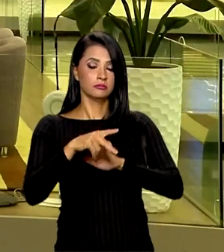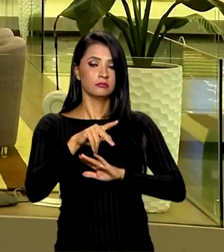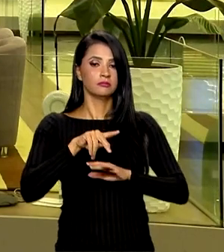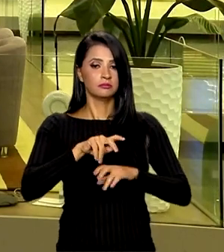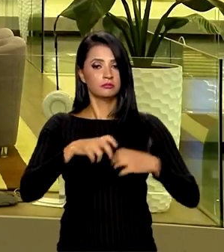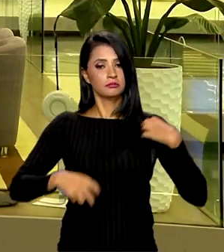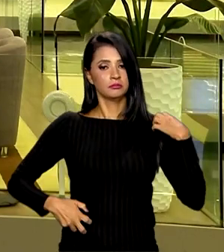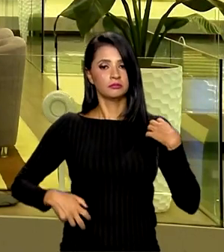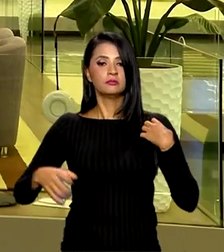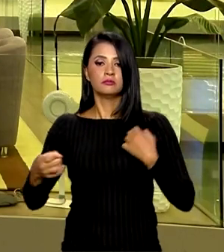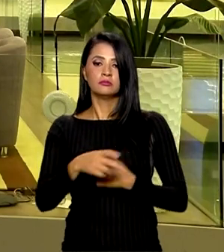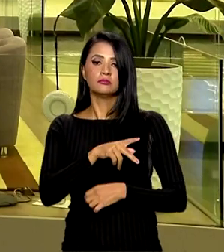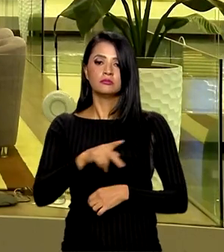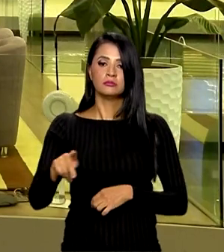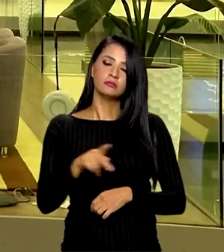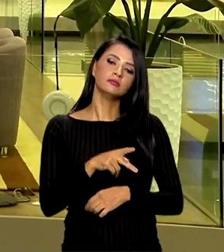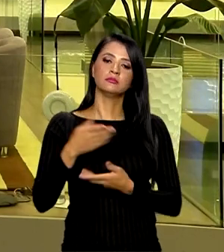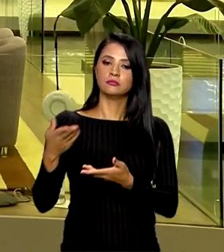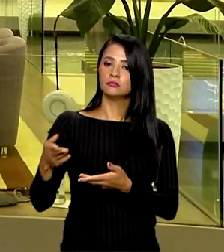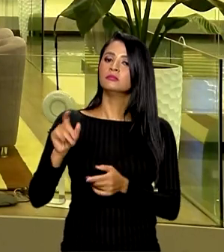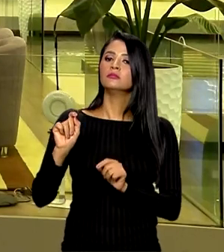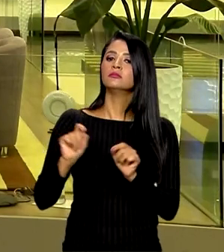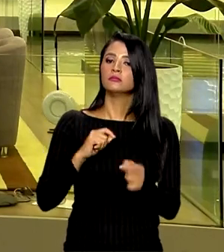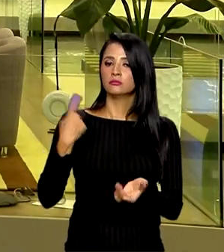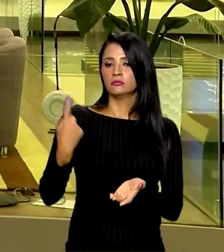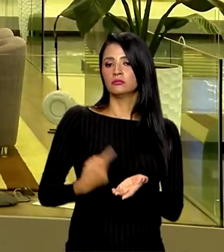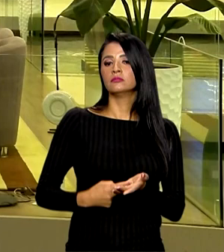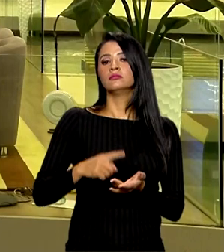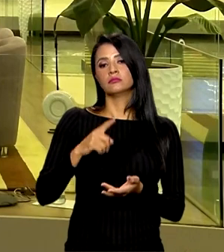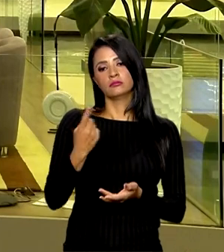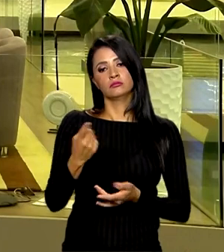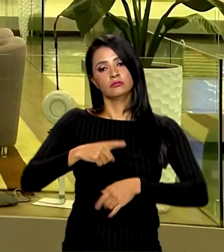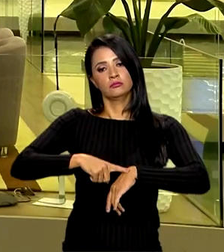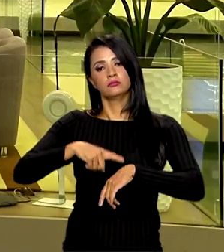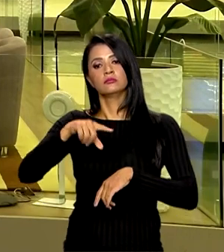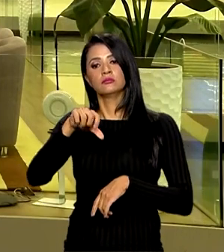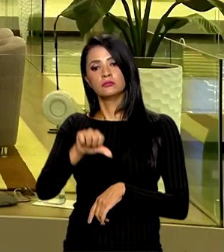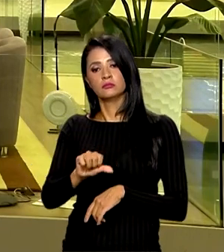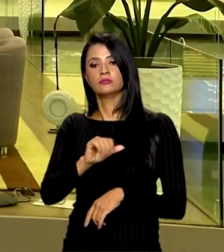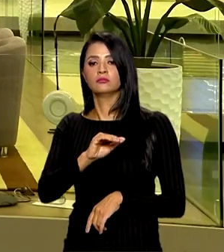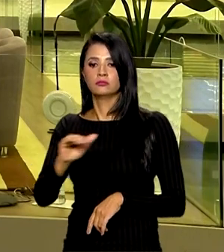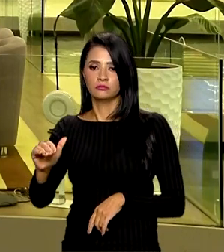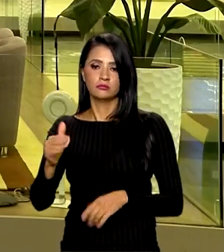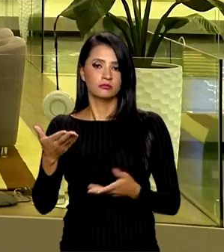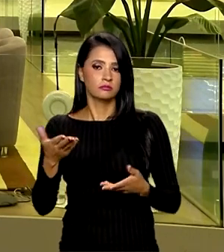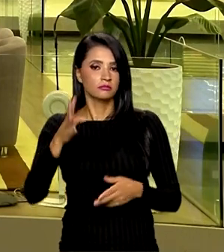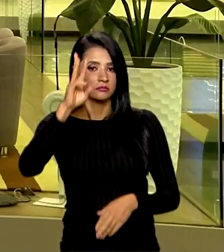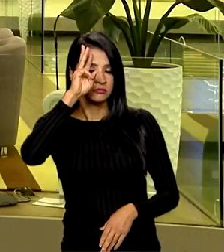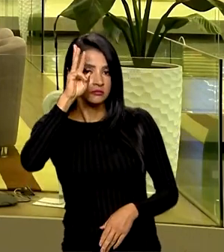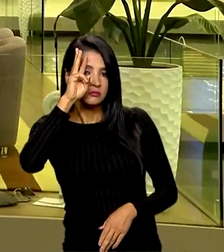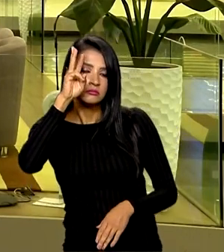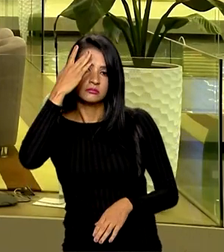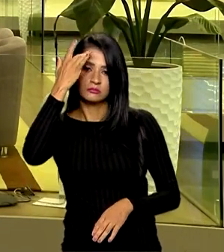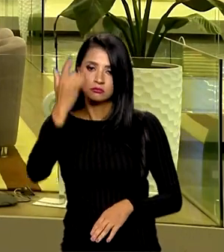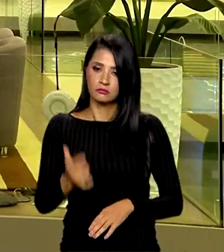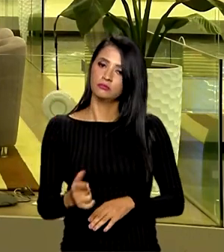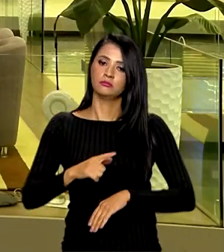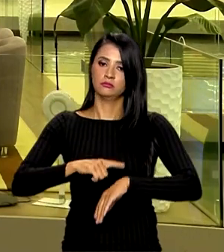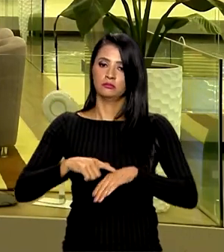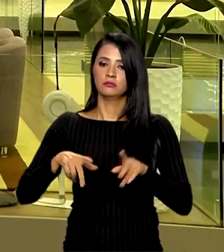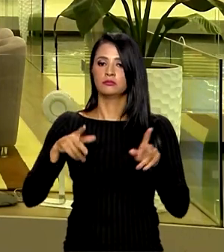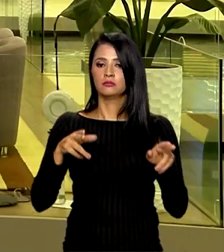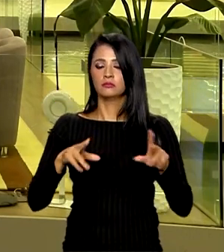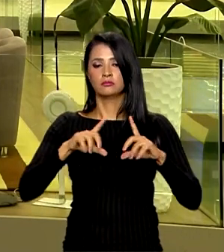novo presidente paraguaio Santiago Penha está marcado para as nove e meia da manhã, desta terça-feira, horário de Brasília,